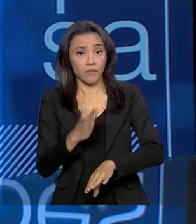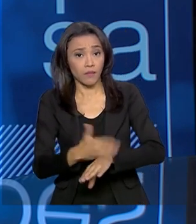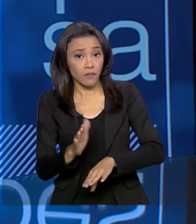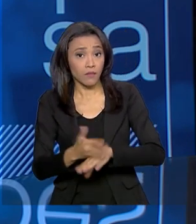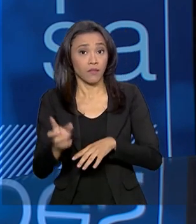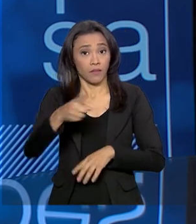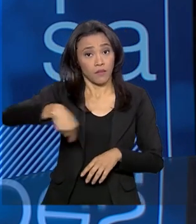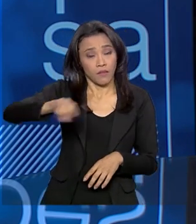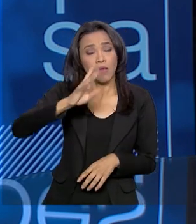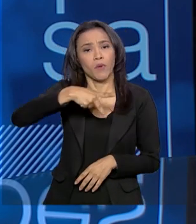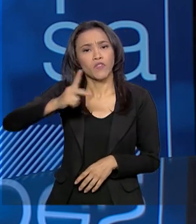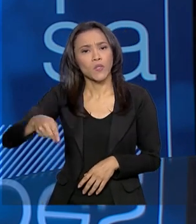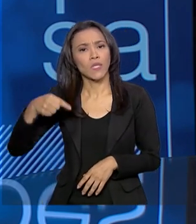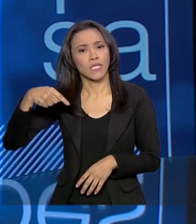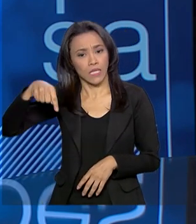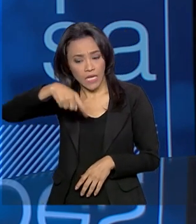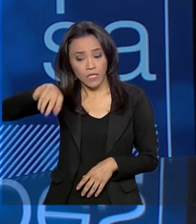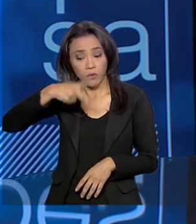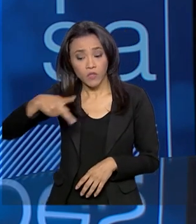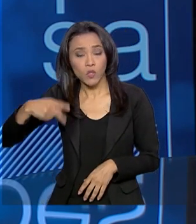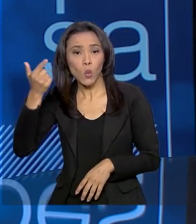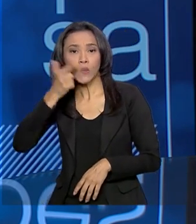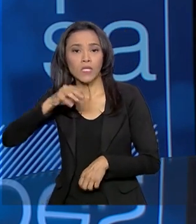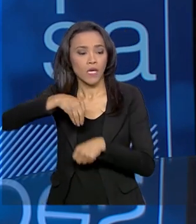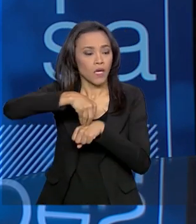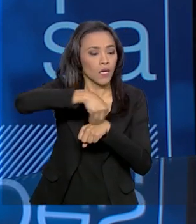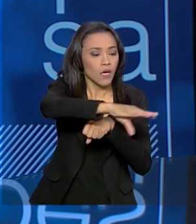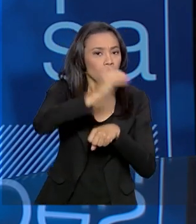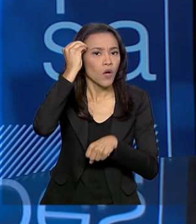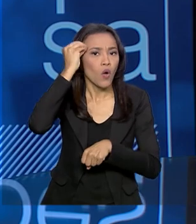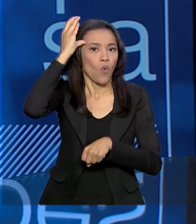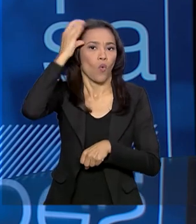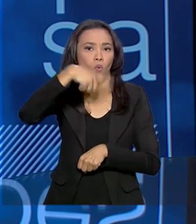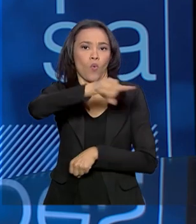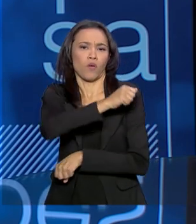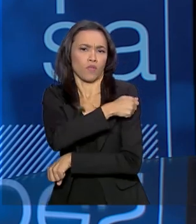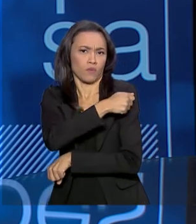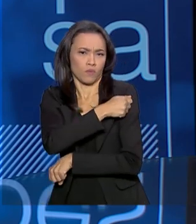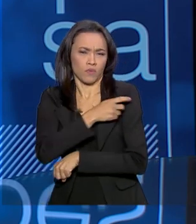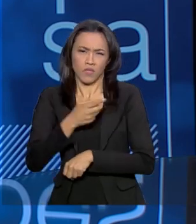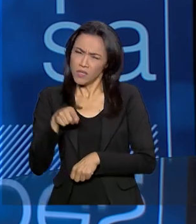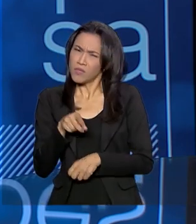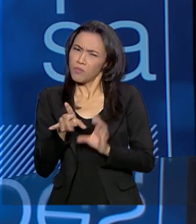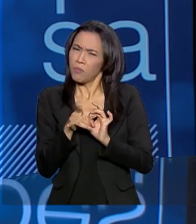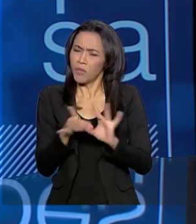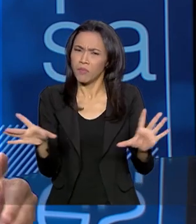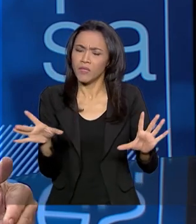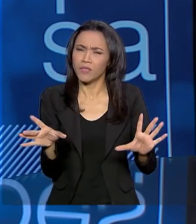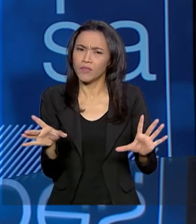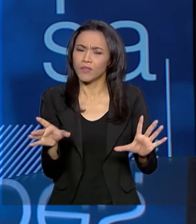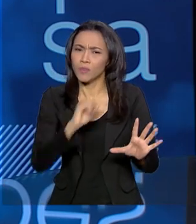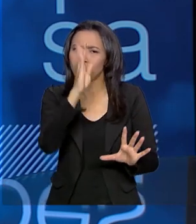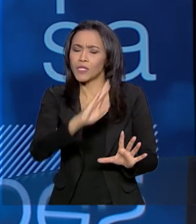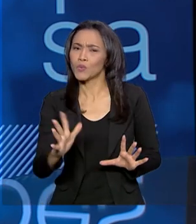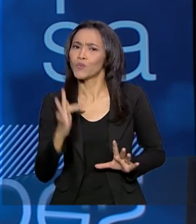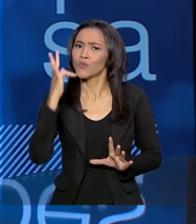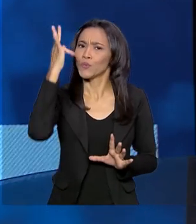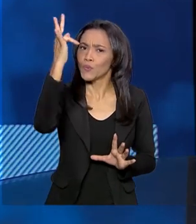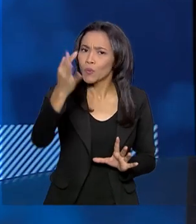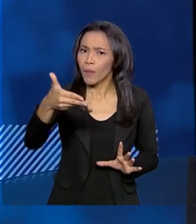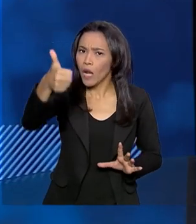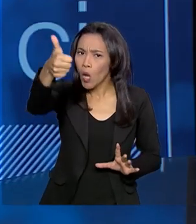fazer com que eles transmitam esses conhecimentos aos alunos. Isso vai permitir que o Brasil, por exemplo, num futuro melhor,